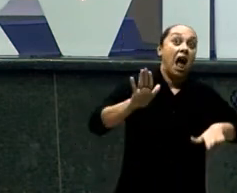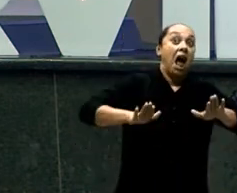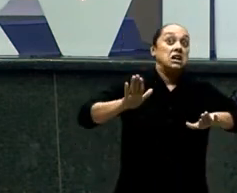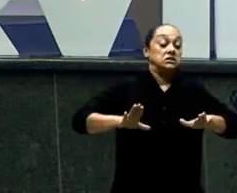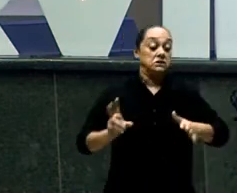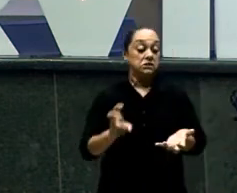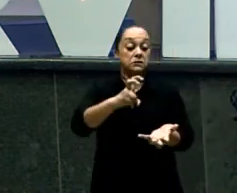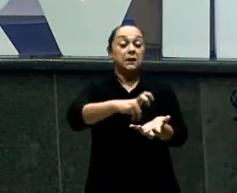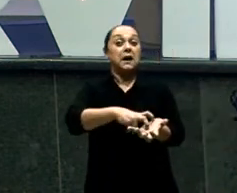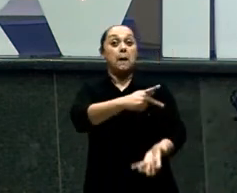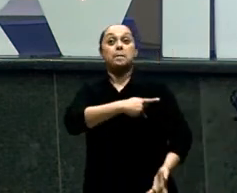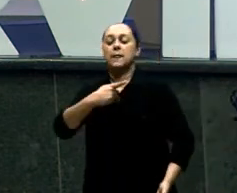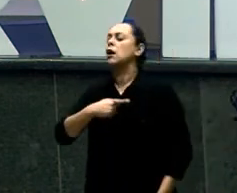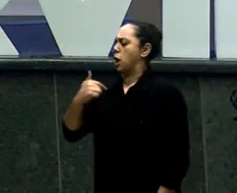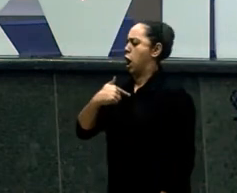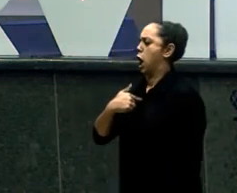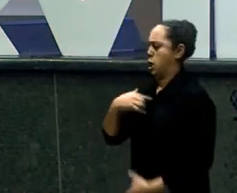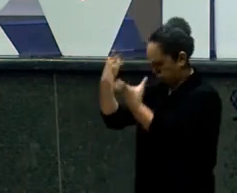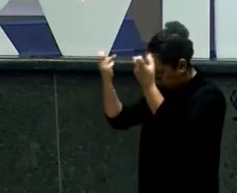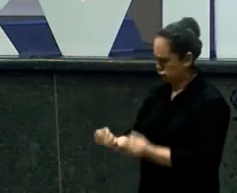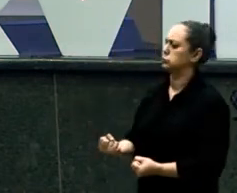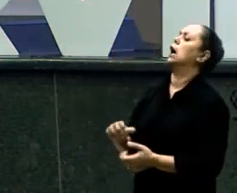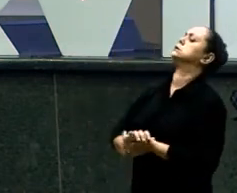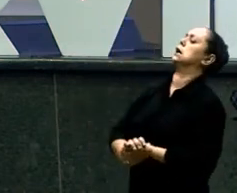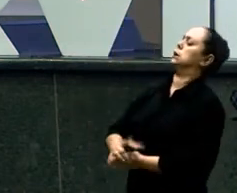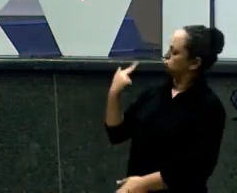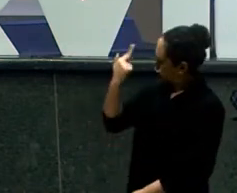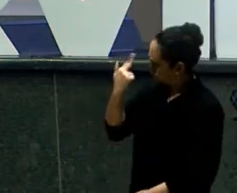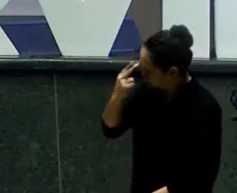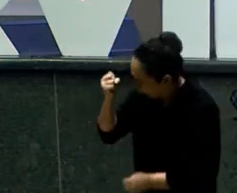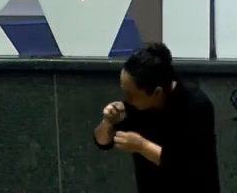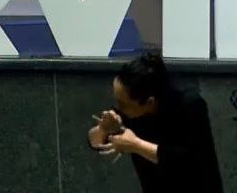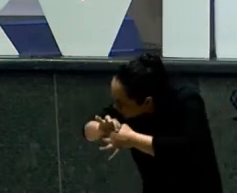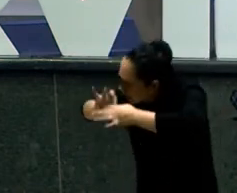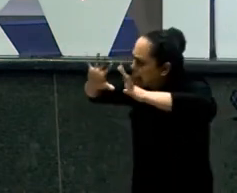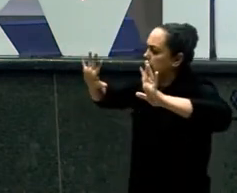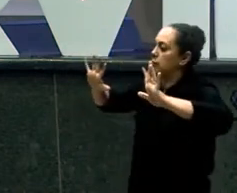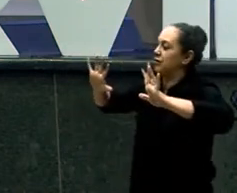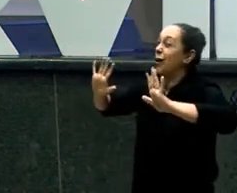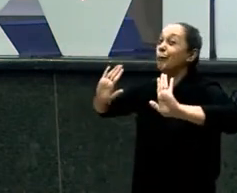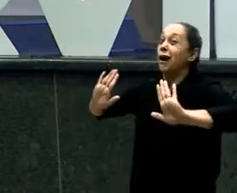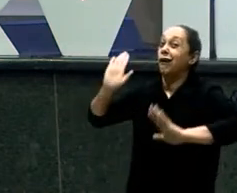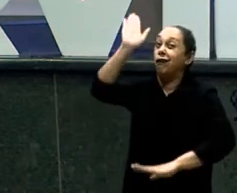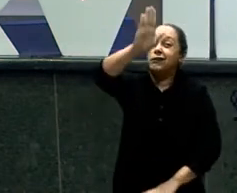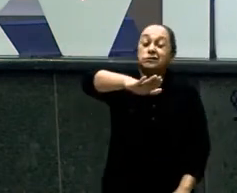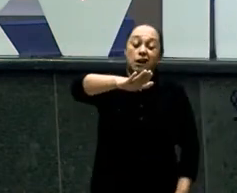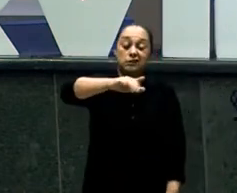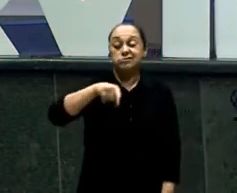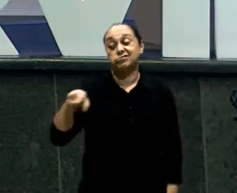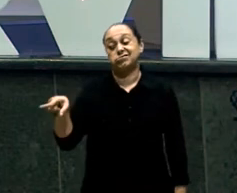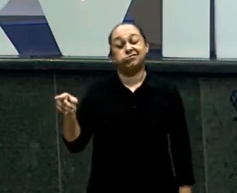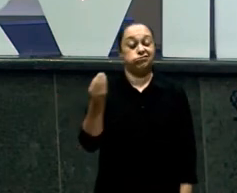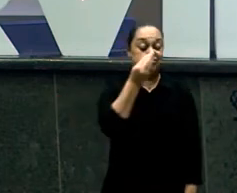Manda mensagem Nem Dá um pontinho No No WhatsApp Por quê?